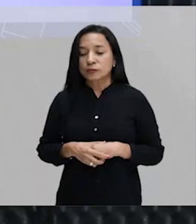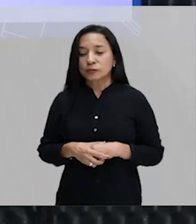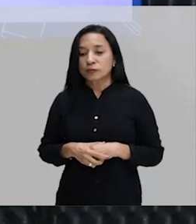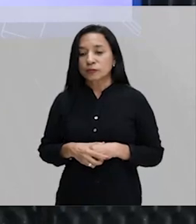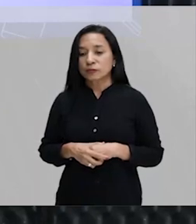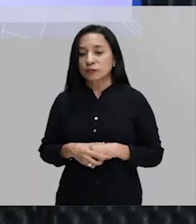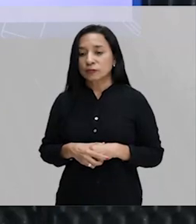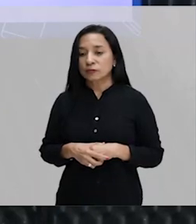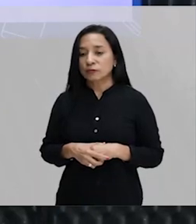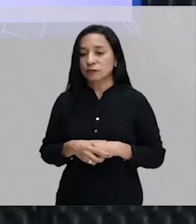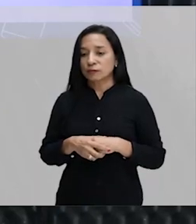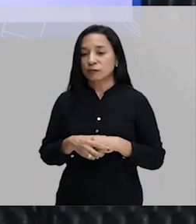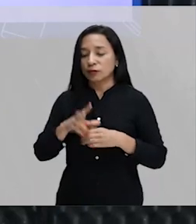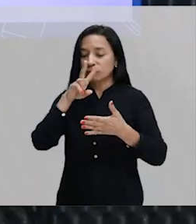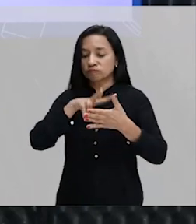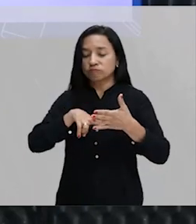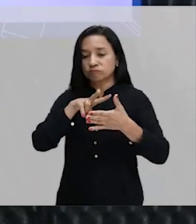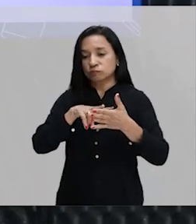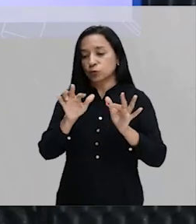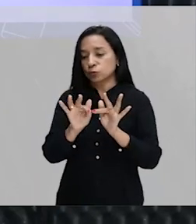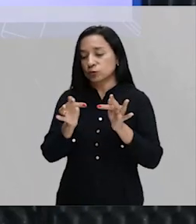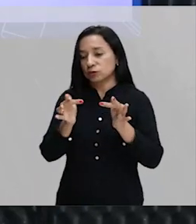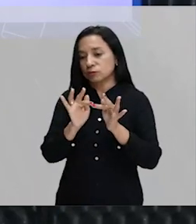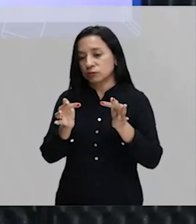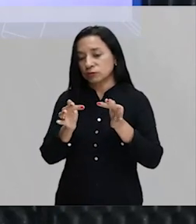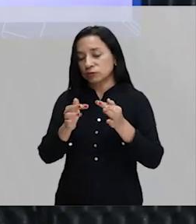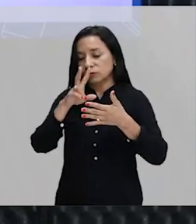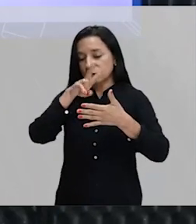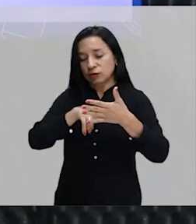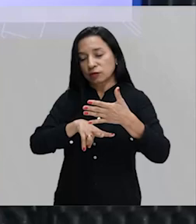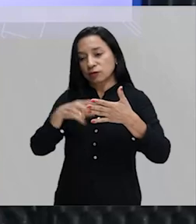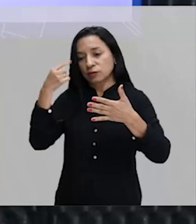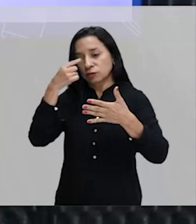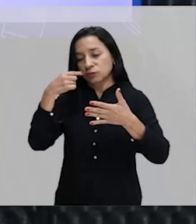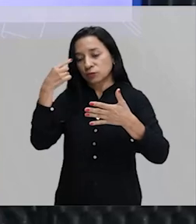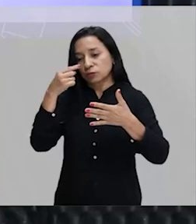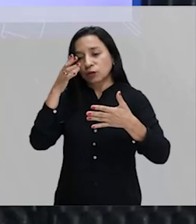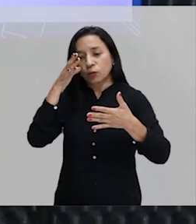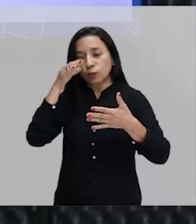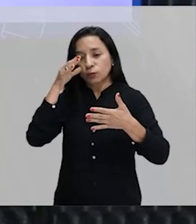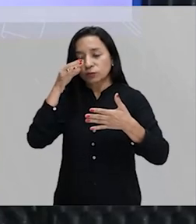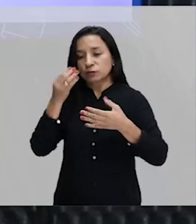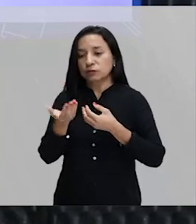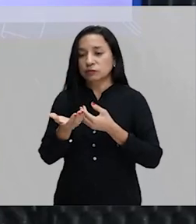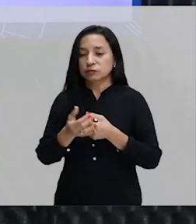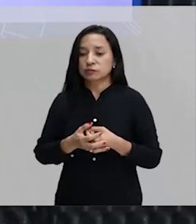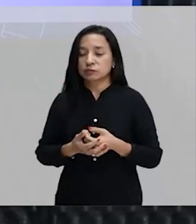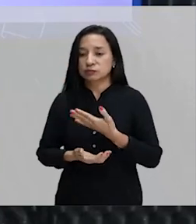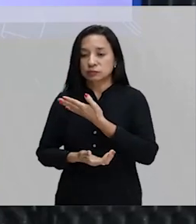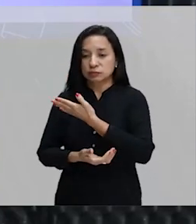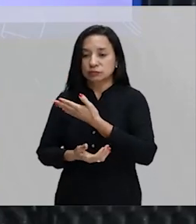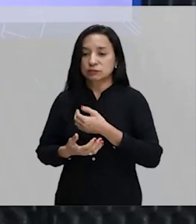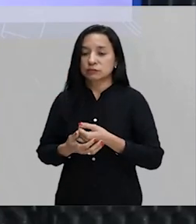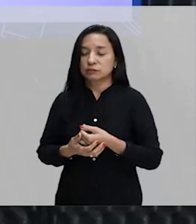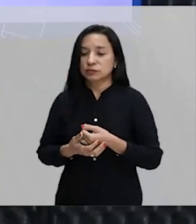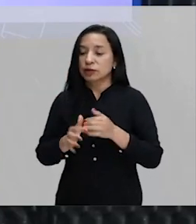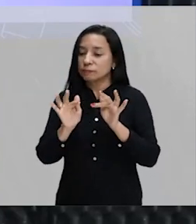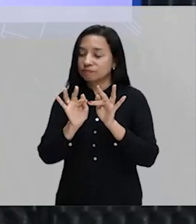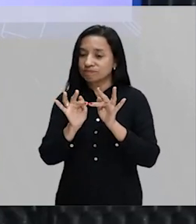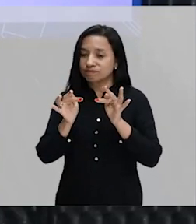perfeito simples olha só uma curiosidade o pretérito perfeito simples